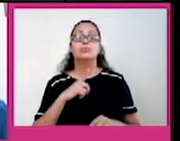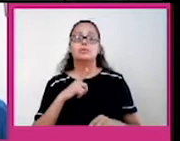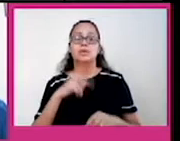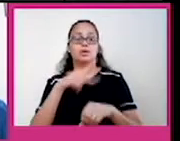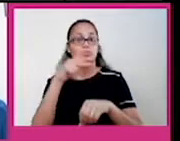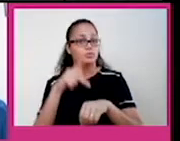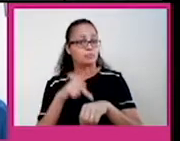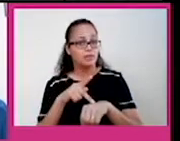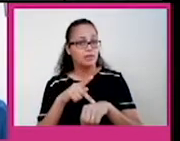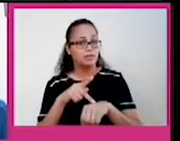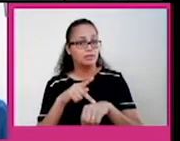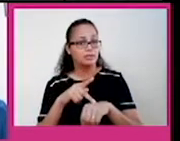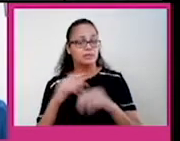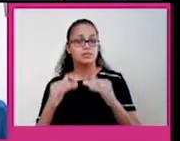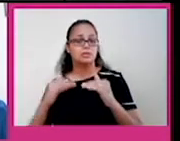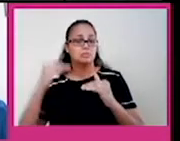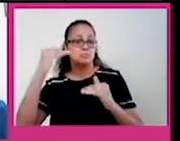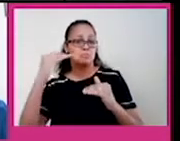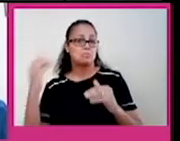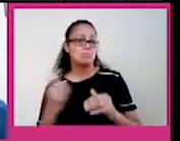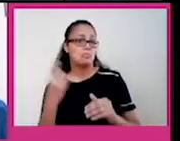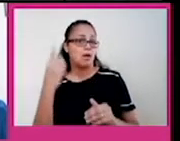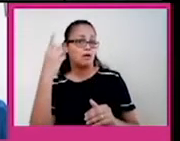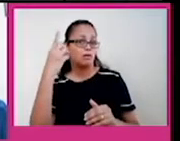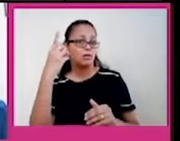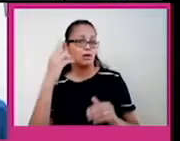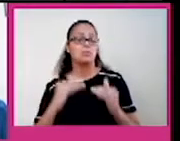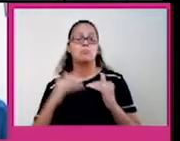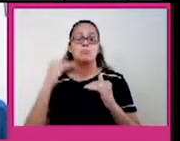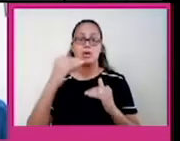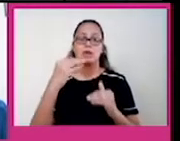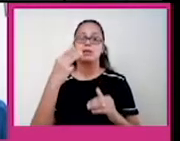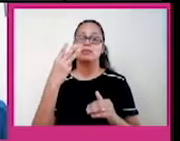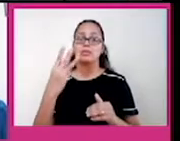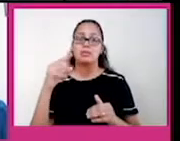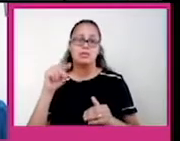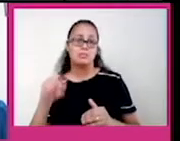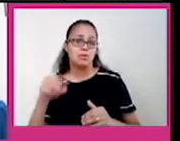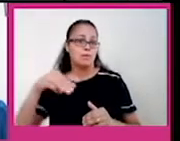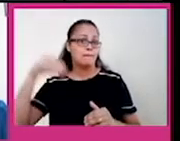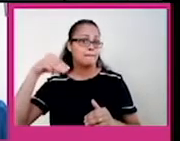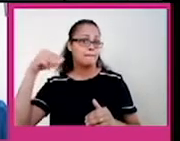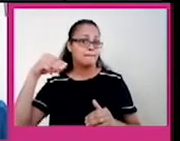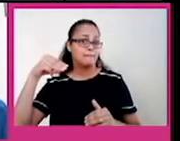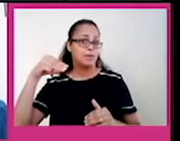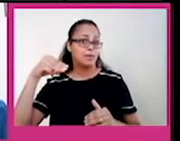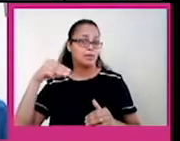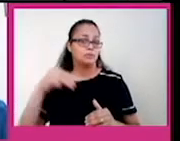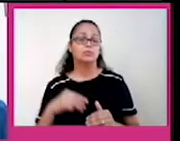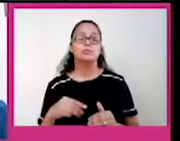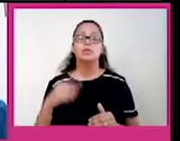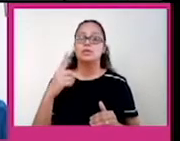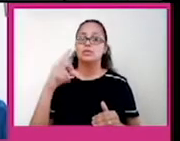que há um relevo maior, acima de 3.000 metros. São essas pequenas manchinhas aqui, olha só. E de 1.500 a